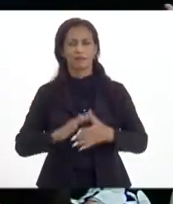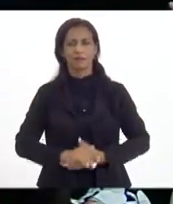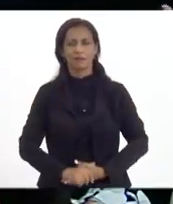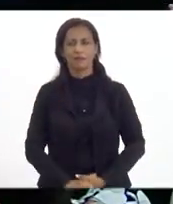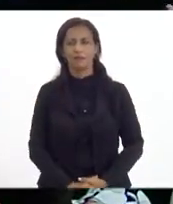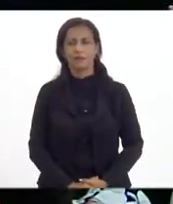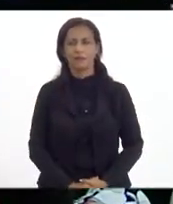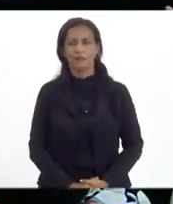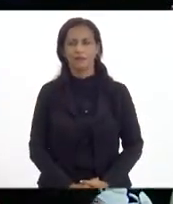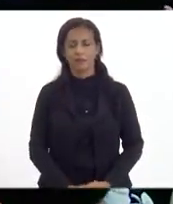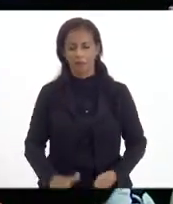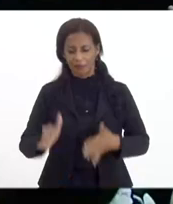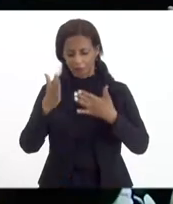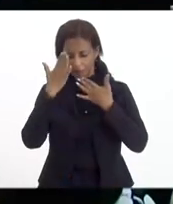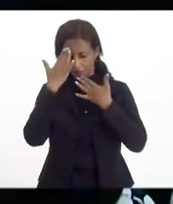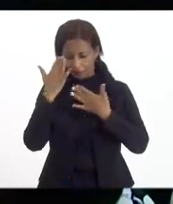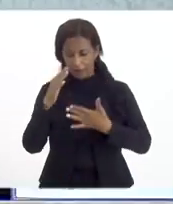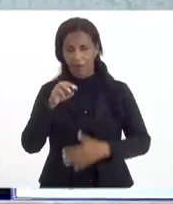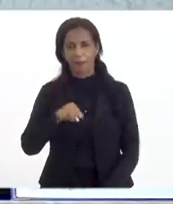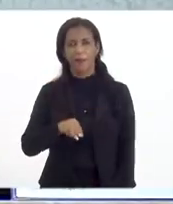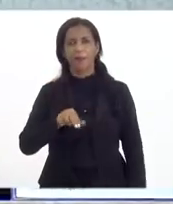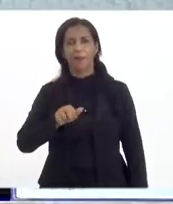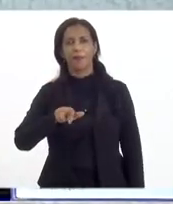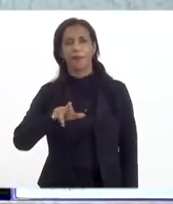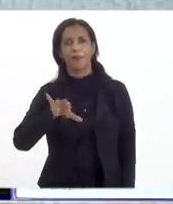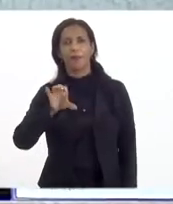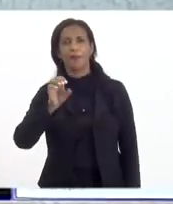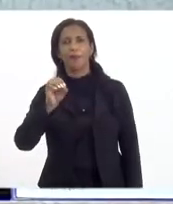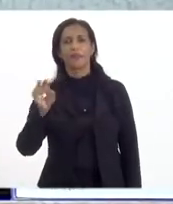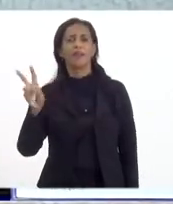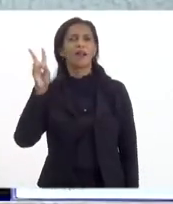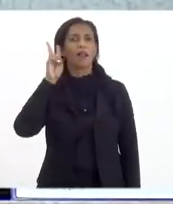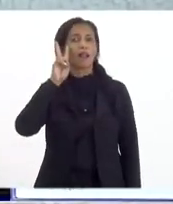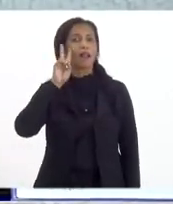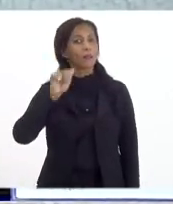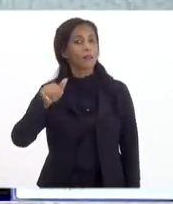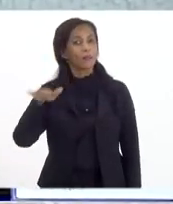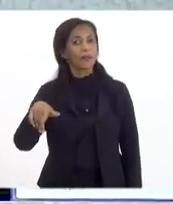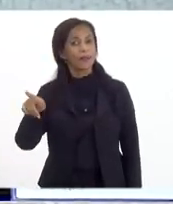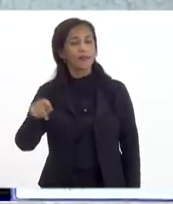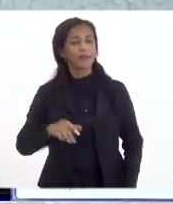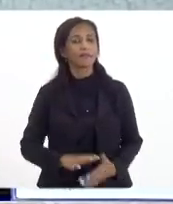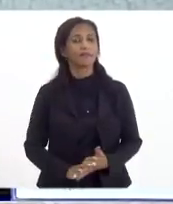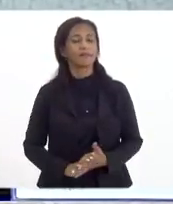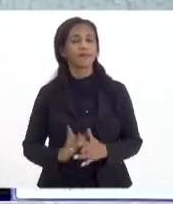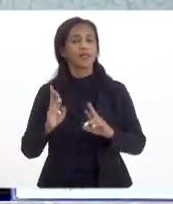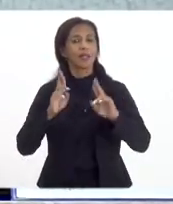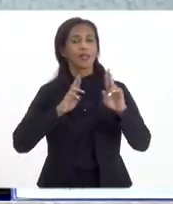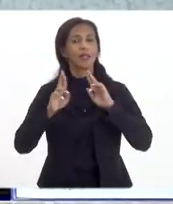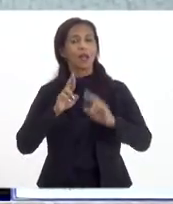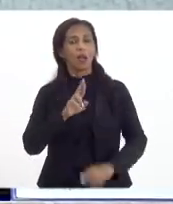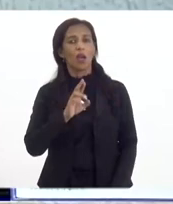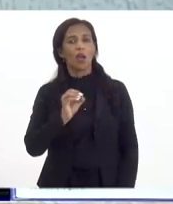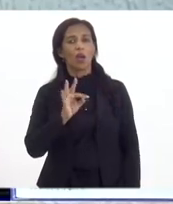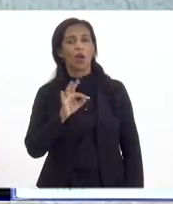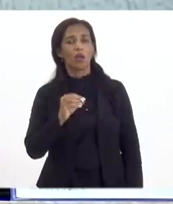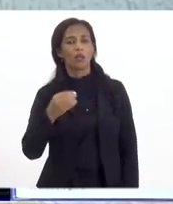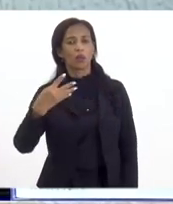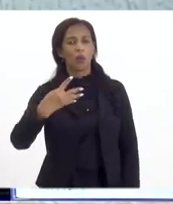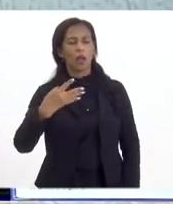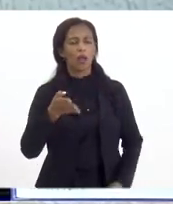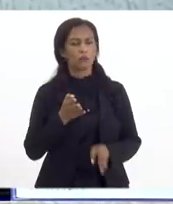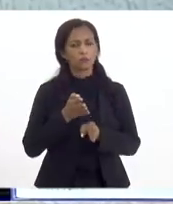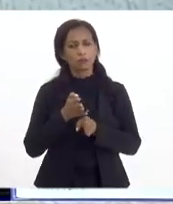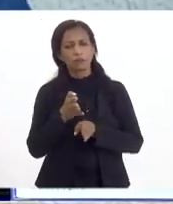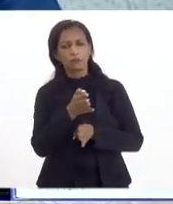Obrigado, Marcelo. Marcelo lembrou bem em relação ao Rota 4. E a gente